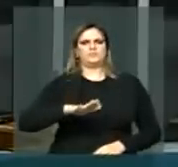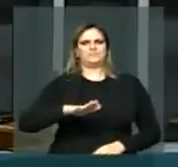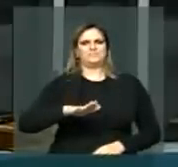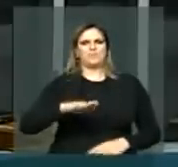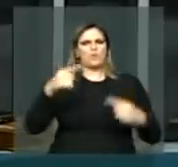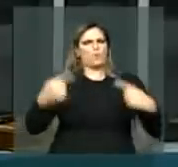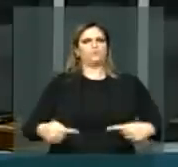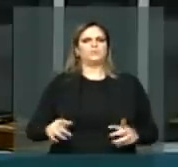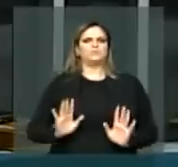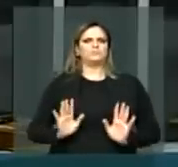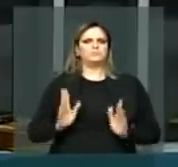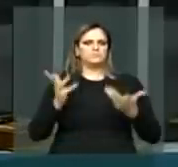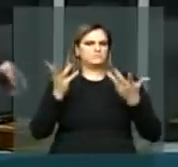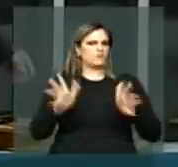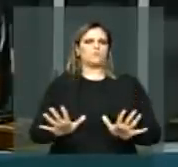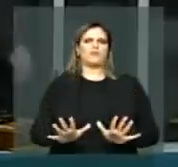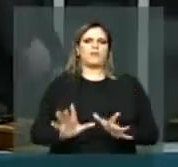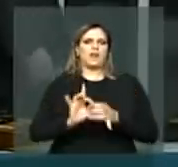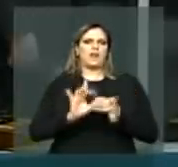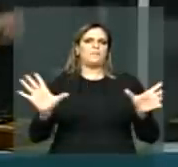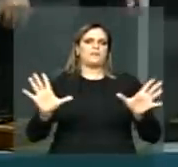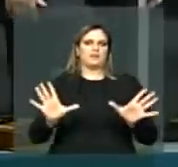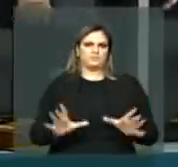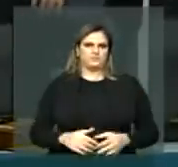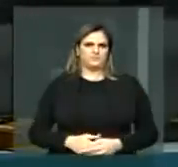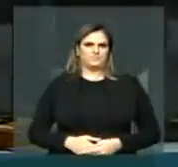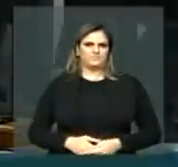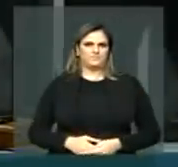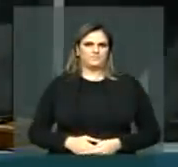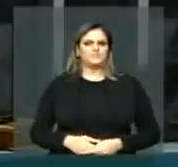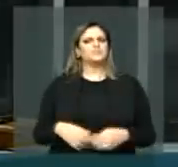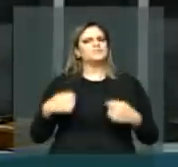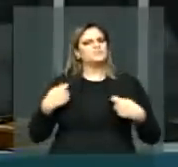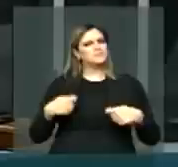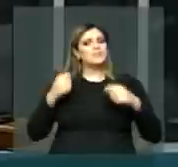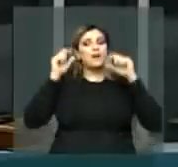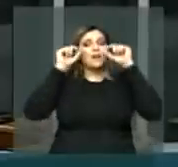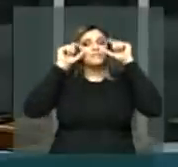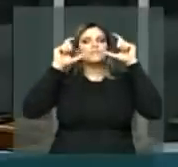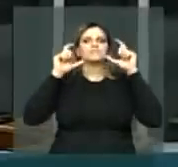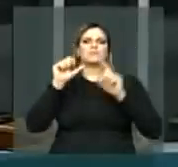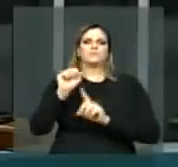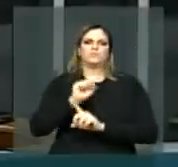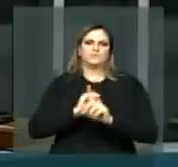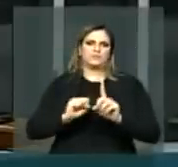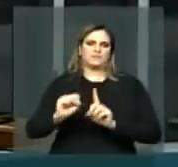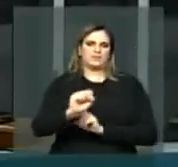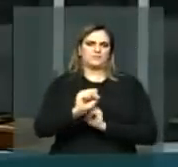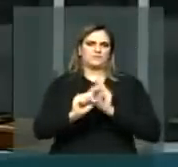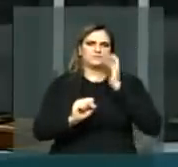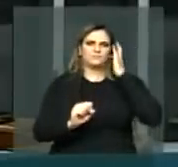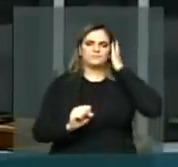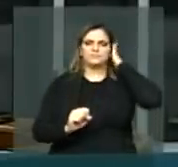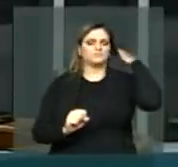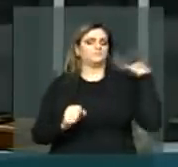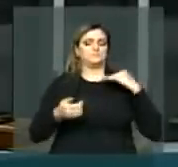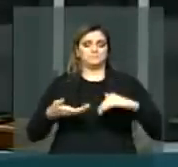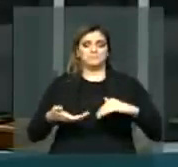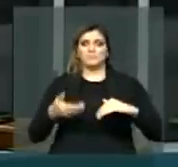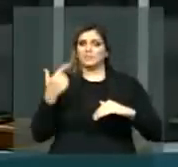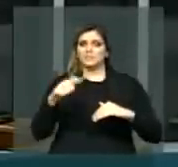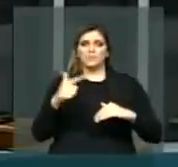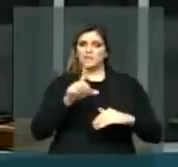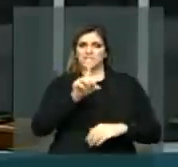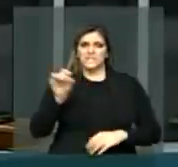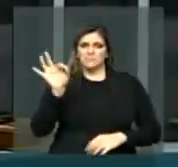contra. A sociedade precisa ser ouvida. Não há consenso no Congresso Nacional, não há consenso